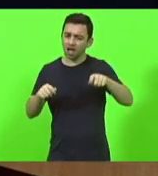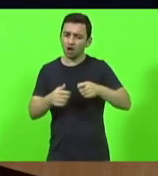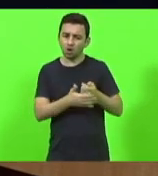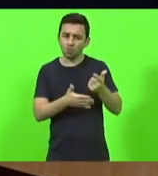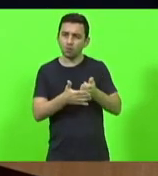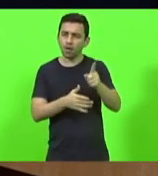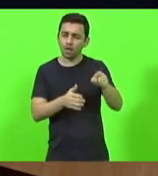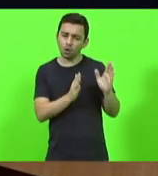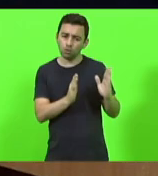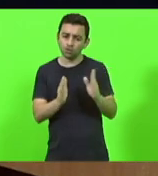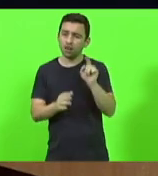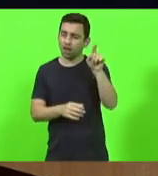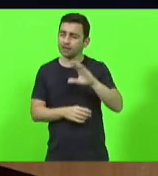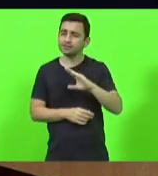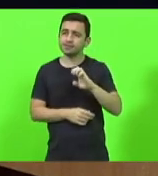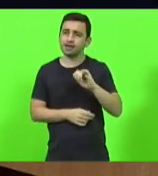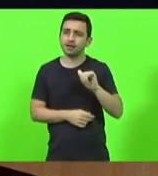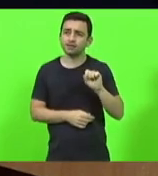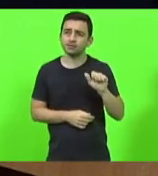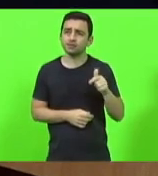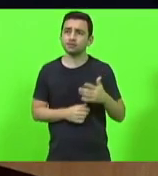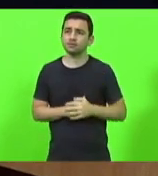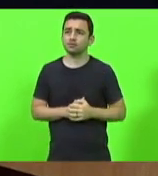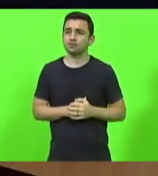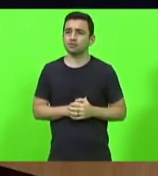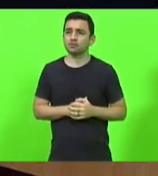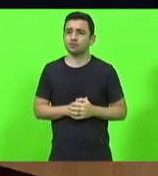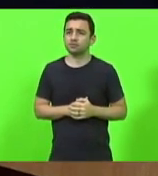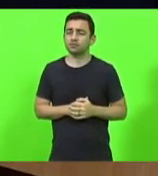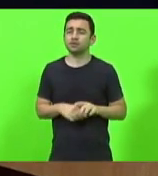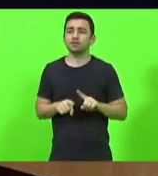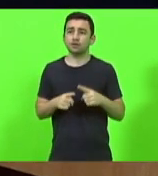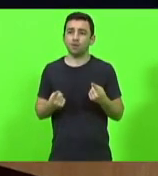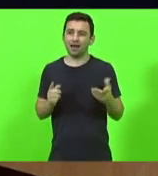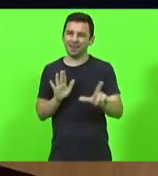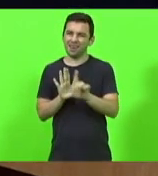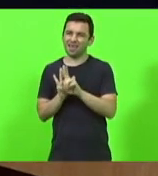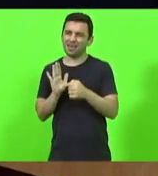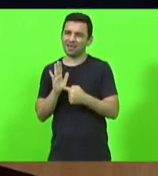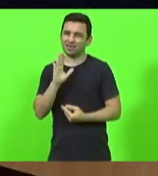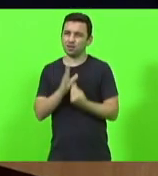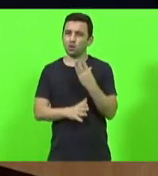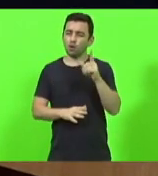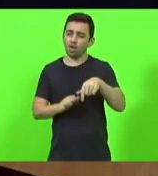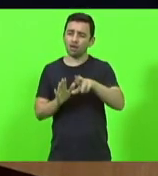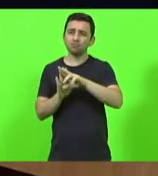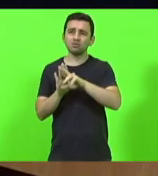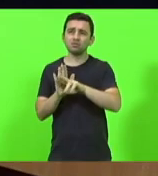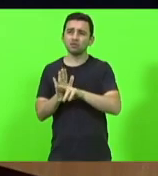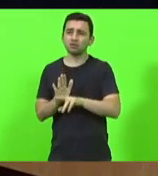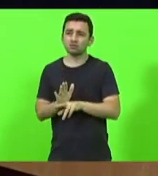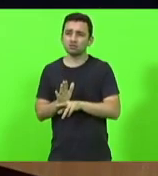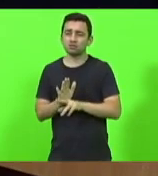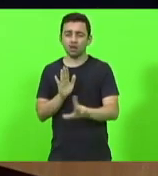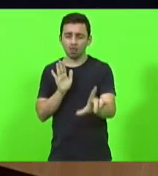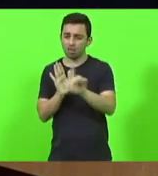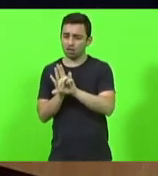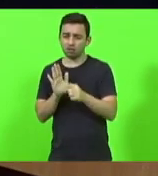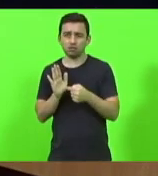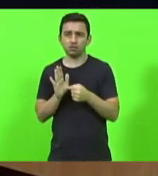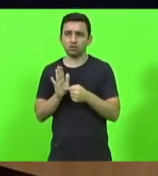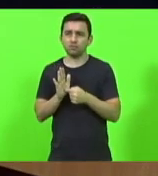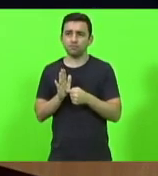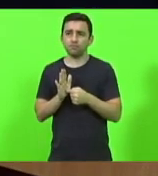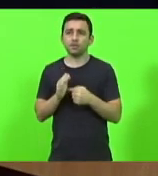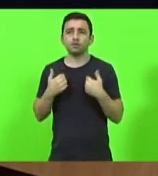organização do SEASA. E esta lei aqui que está se formando é uma lei para regular a parte legal. Quero falar